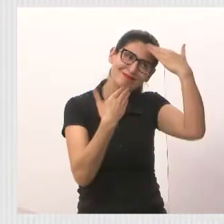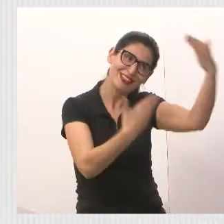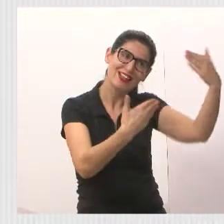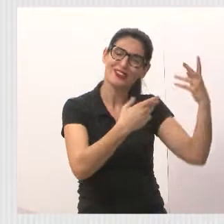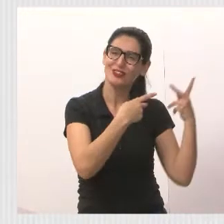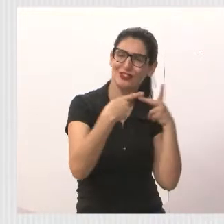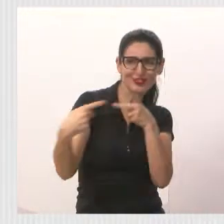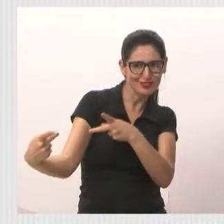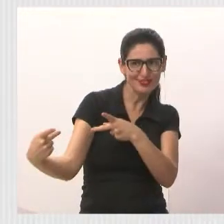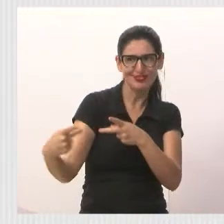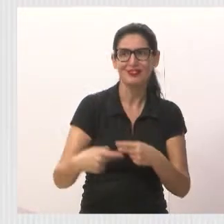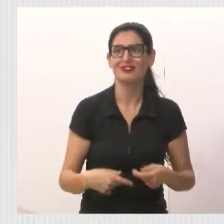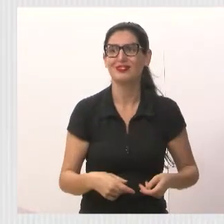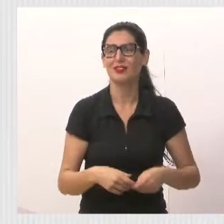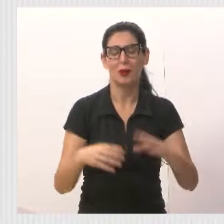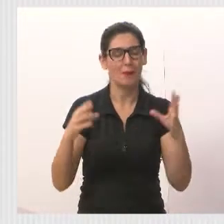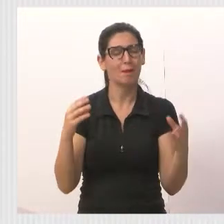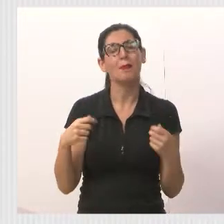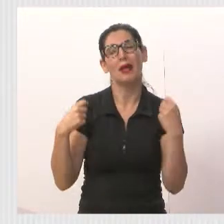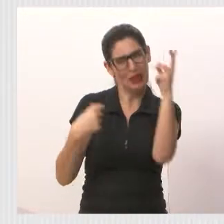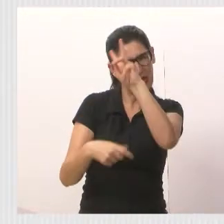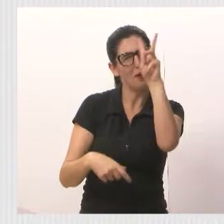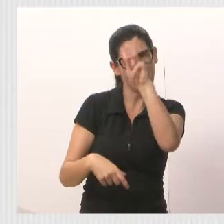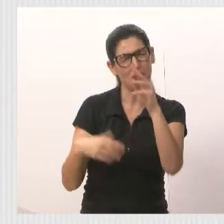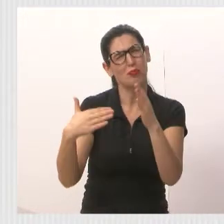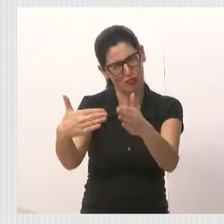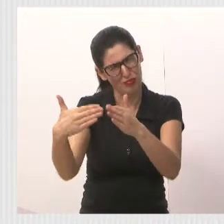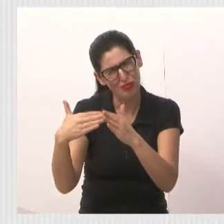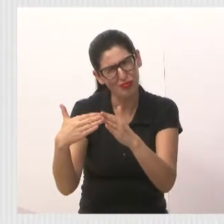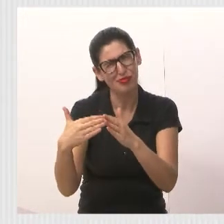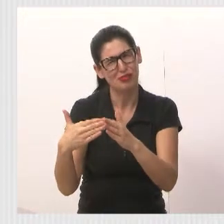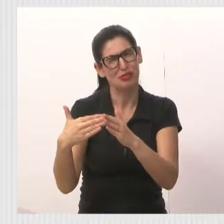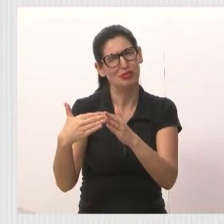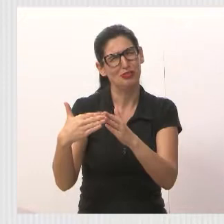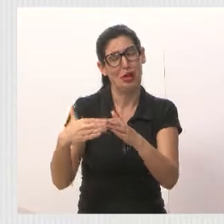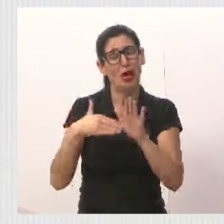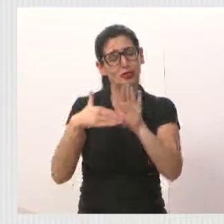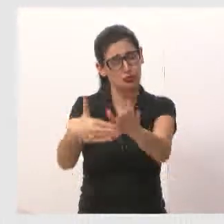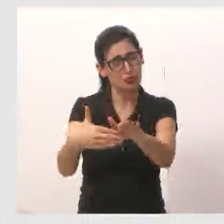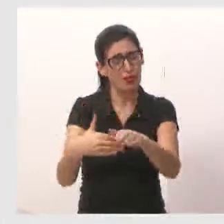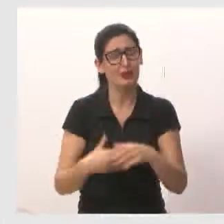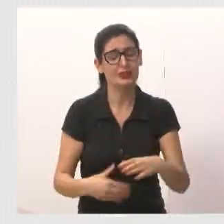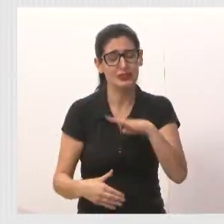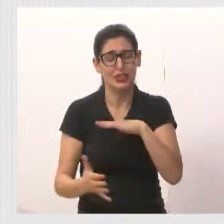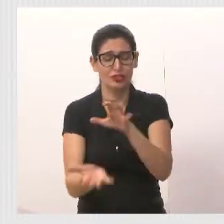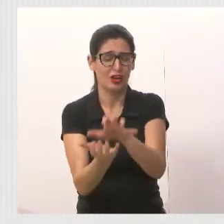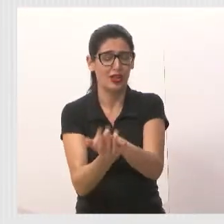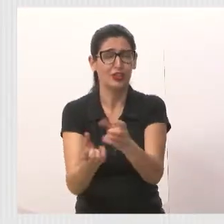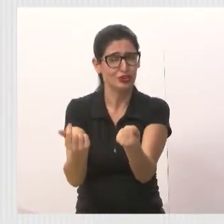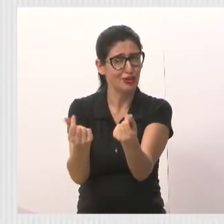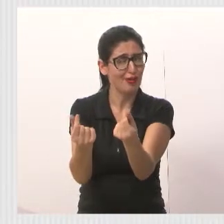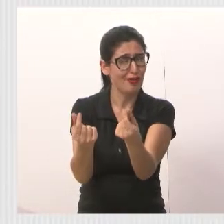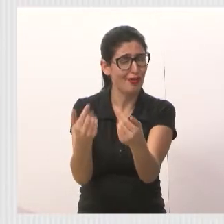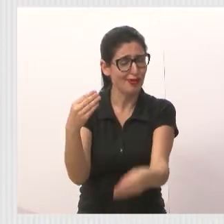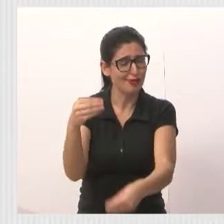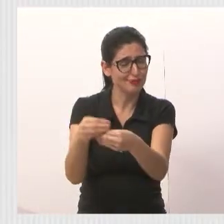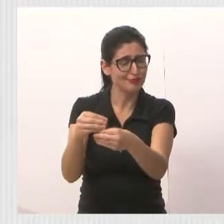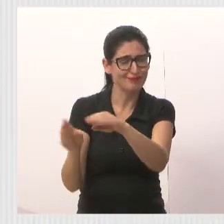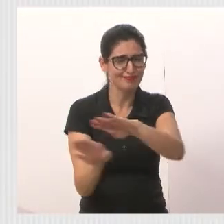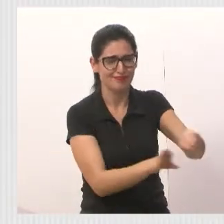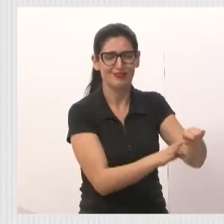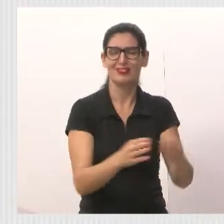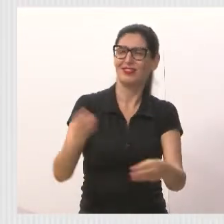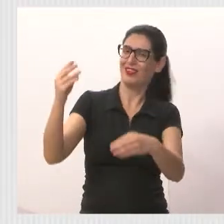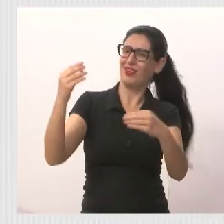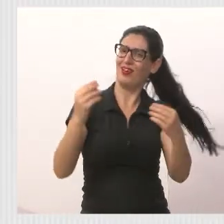possa lembrar e mandar emenda para a nossa cidade de Jacareí. Próximo. Aí estão os contatos